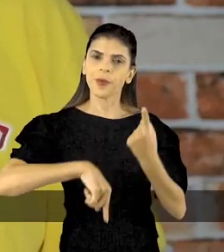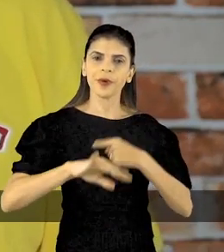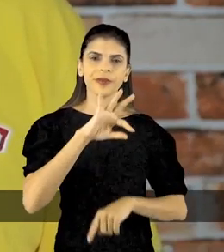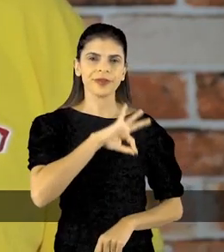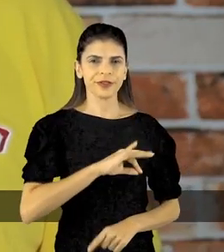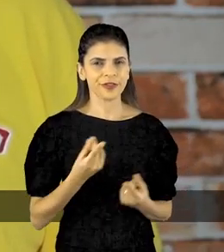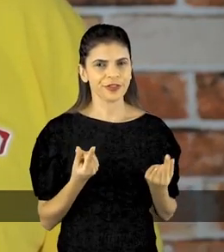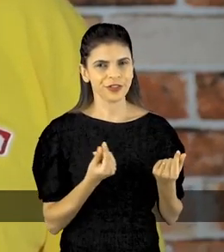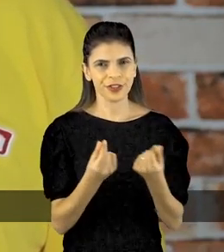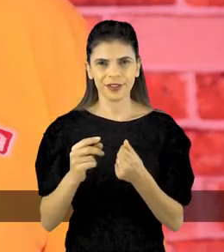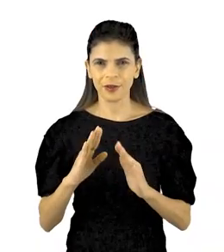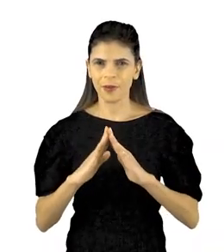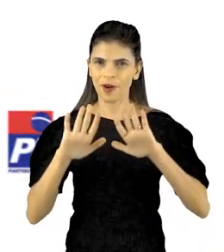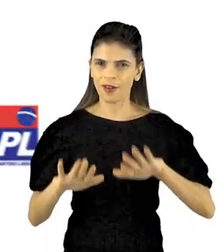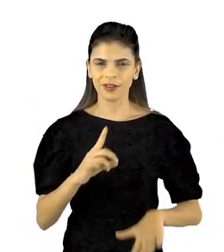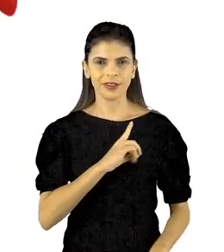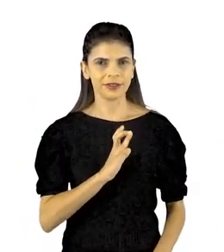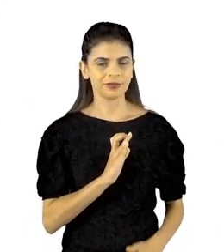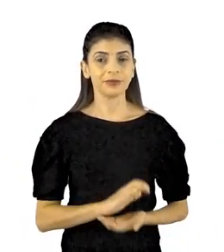povo de Duque de Caxias.